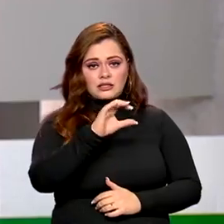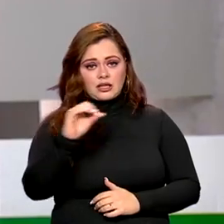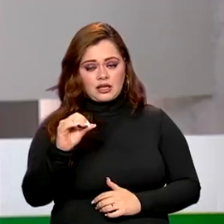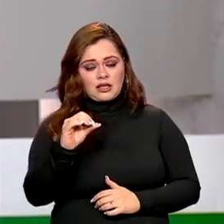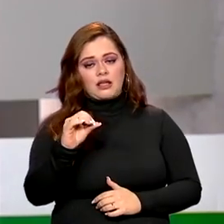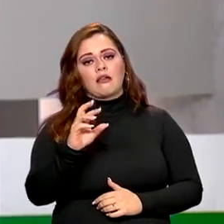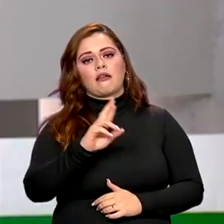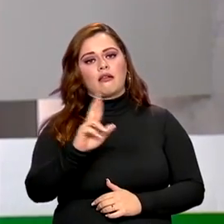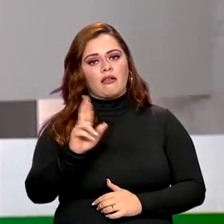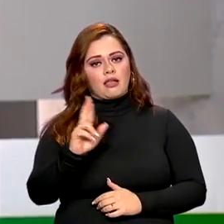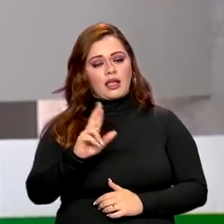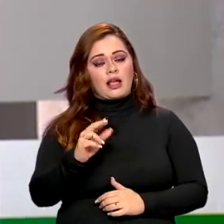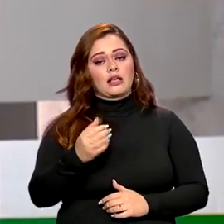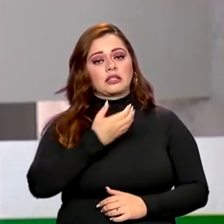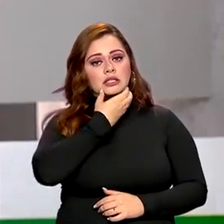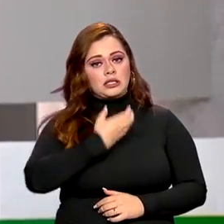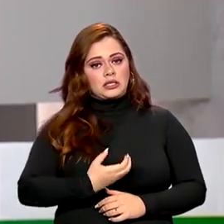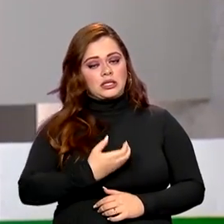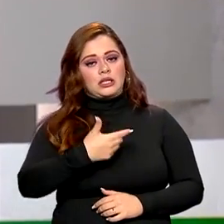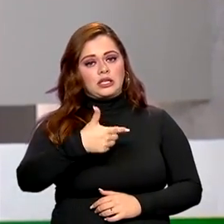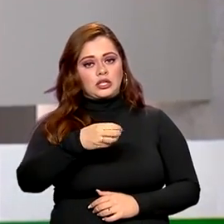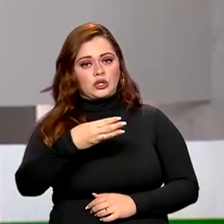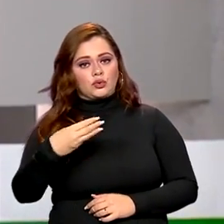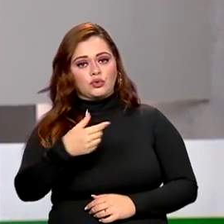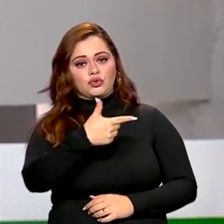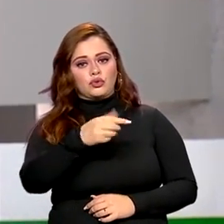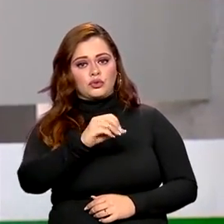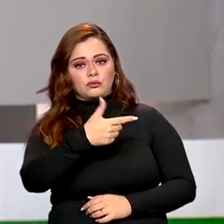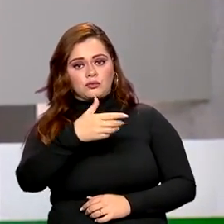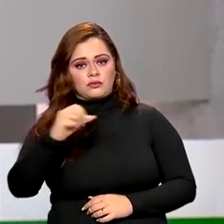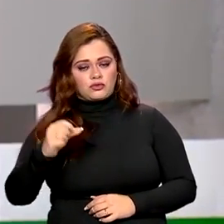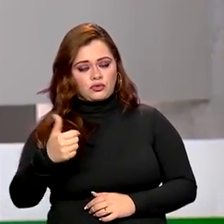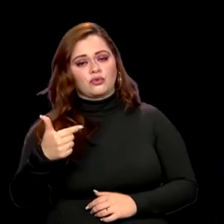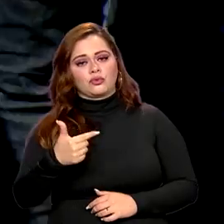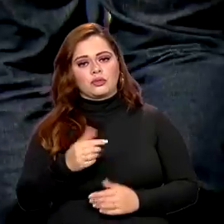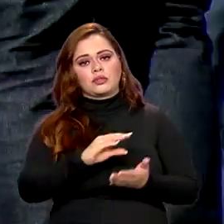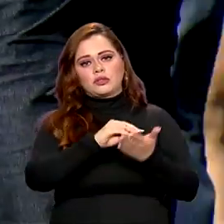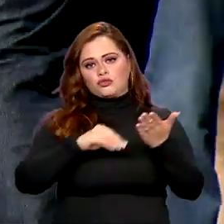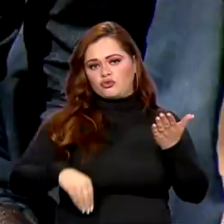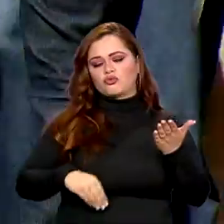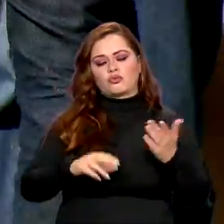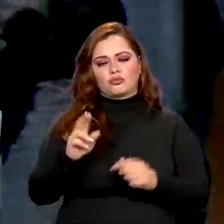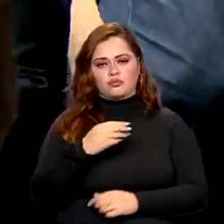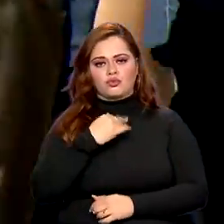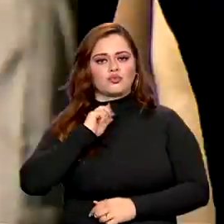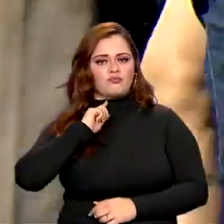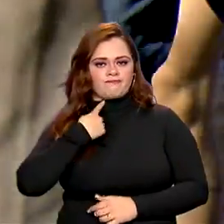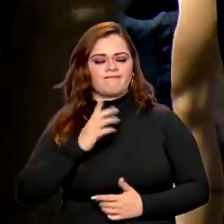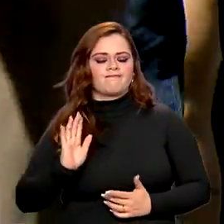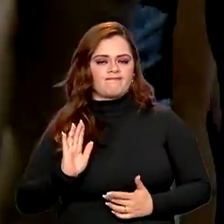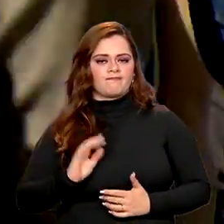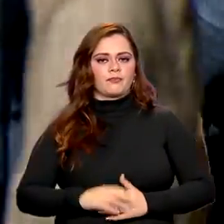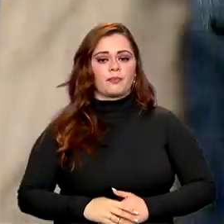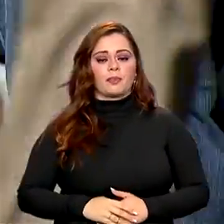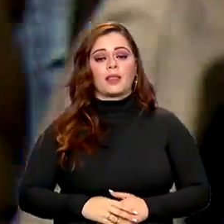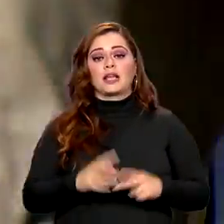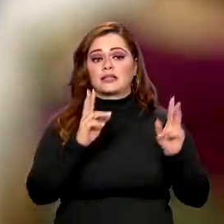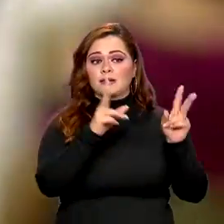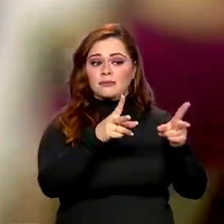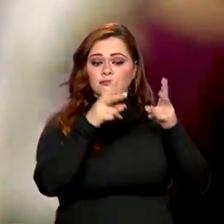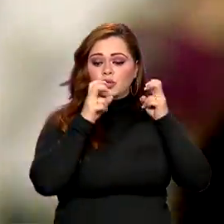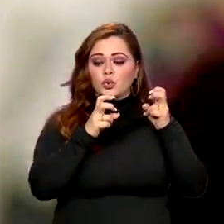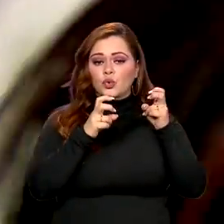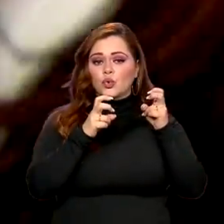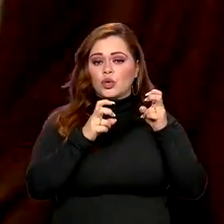dezembro de 2022, já está tendo o nome desnegativado. A expectativa do Ministério da Fazenda com o